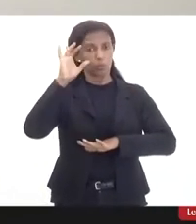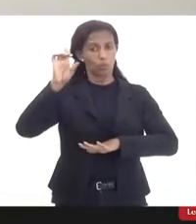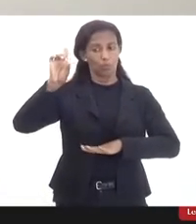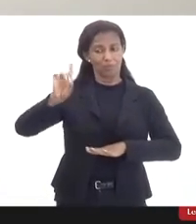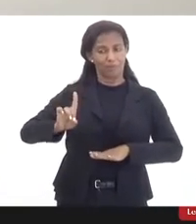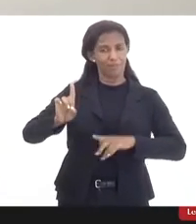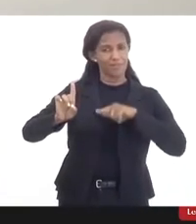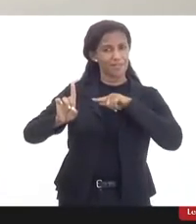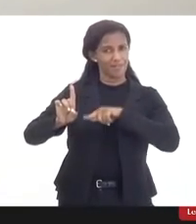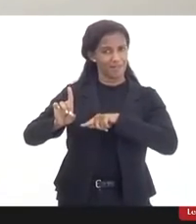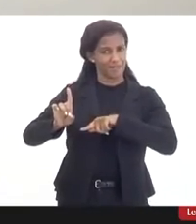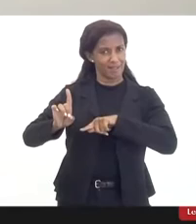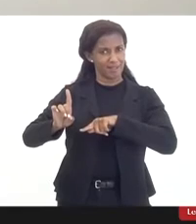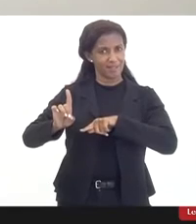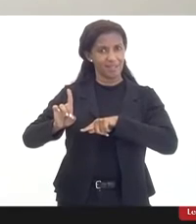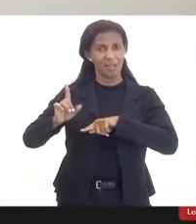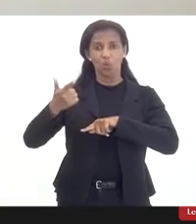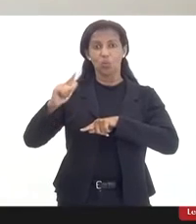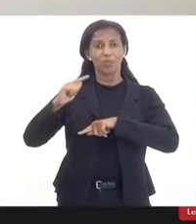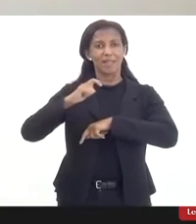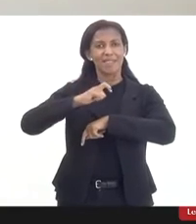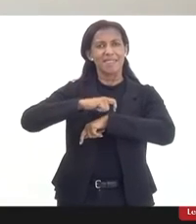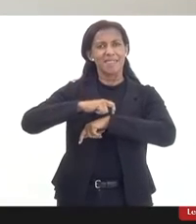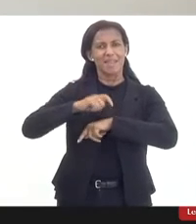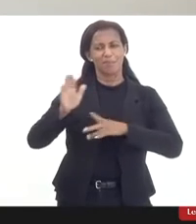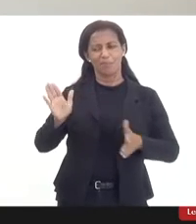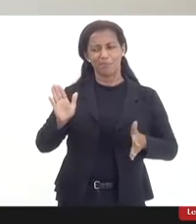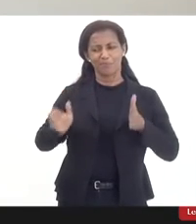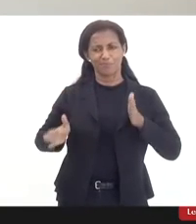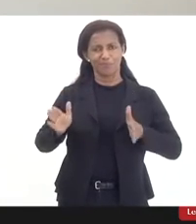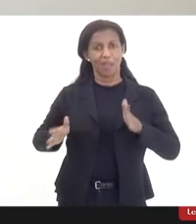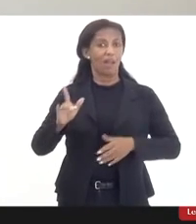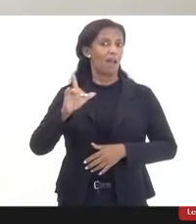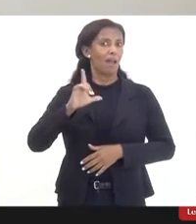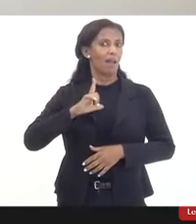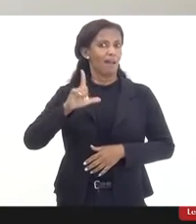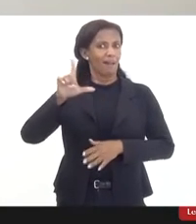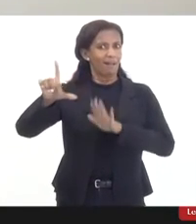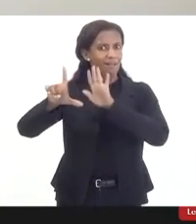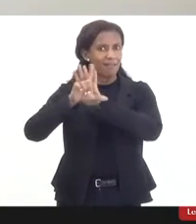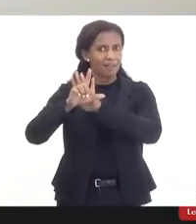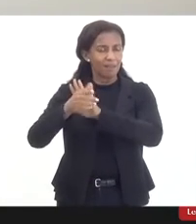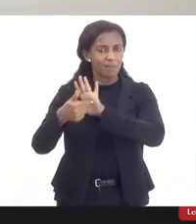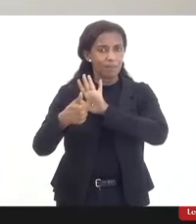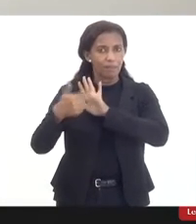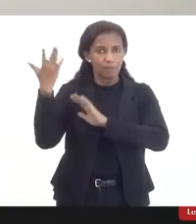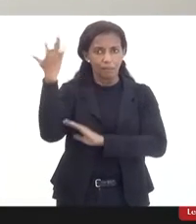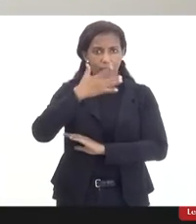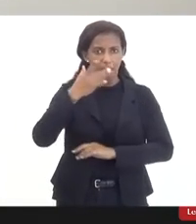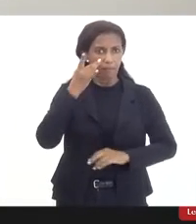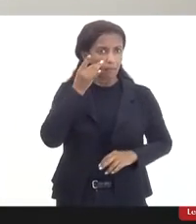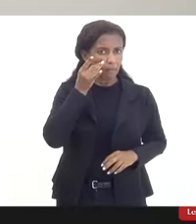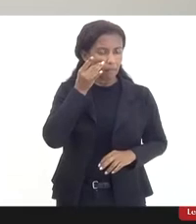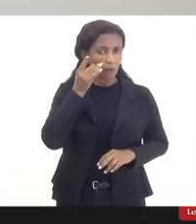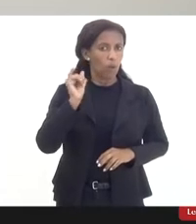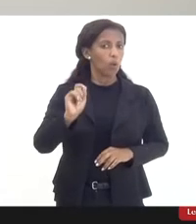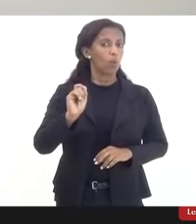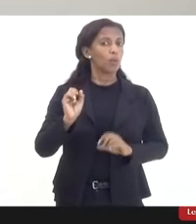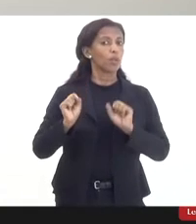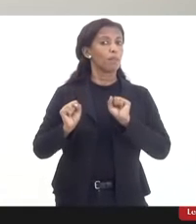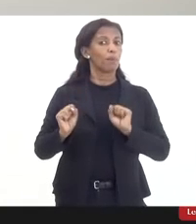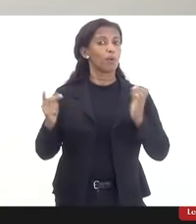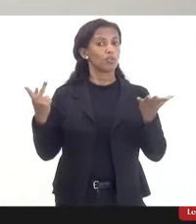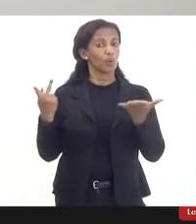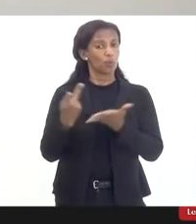não existem deficiências temporárias. A legislação deixa isso com muita clareza. O que pode existir na prática é uma